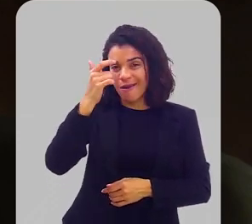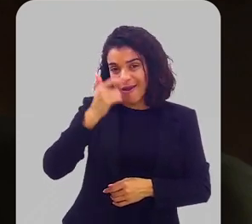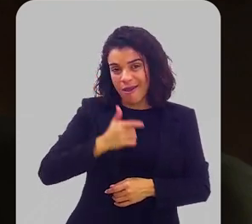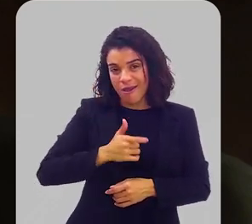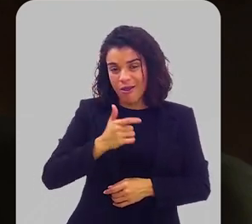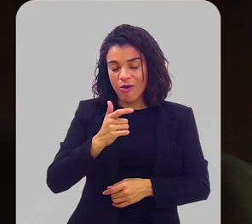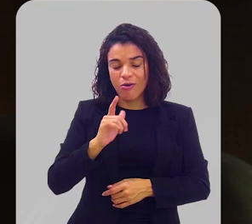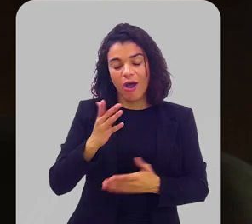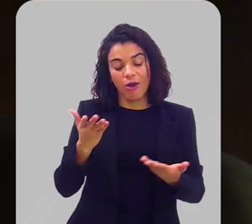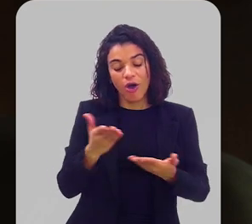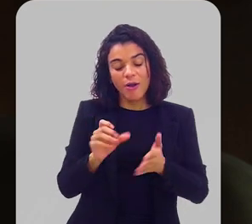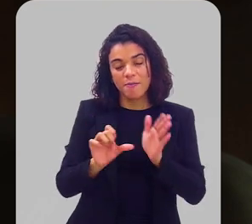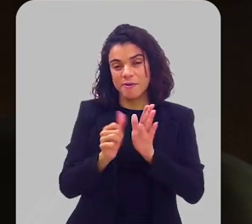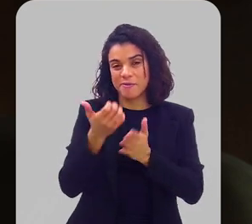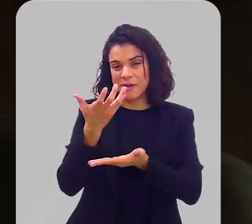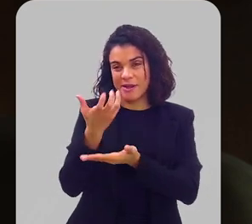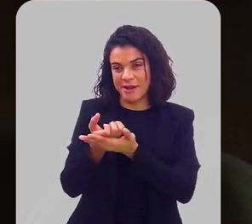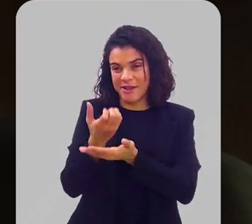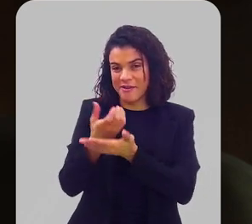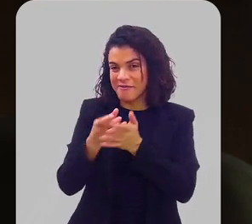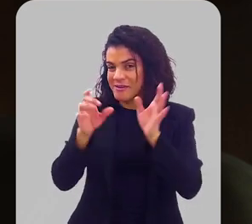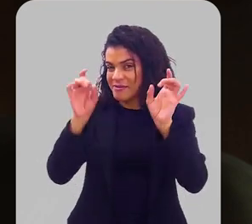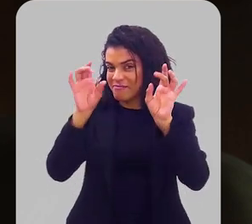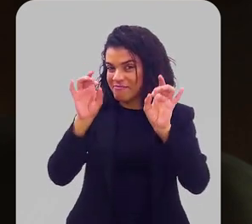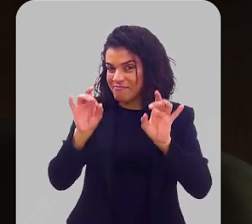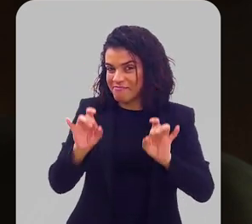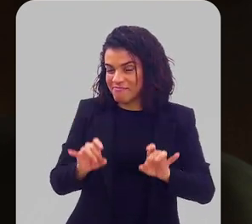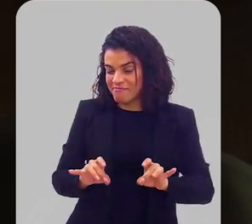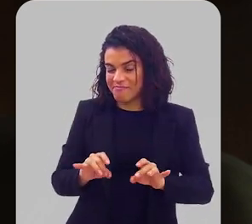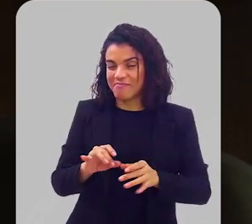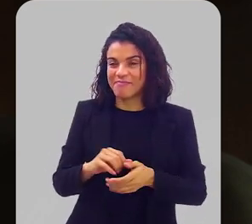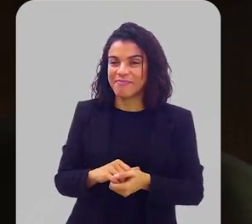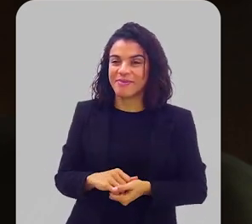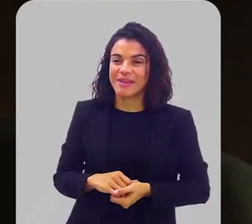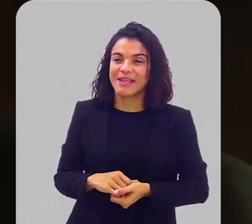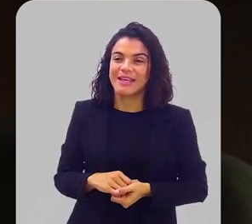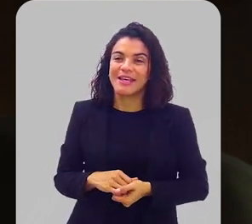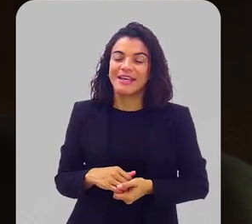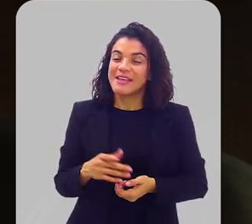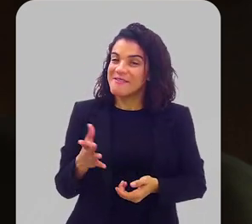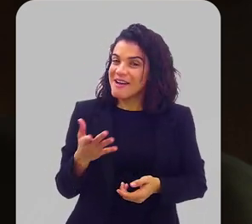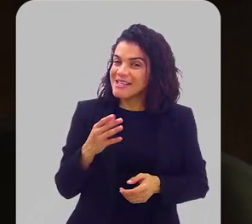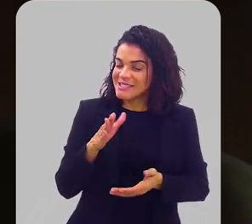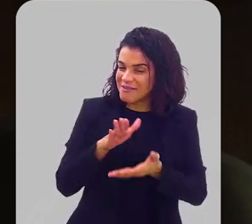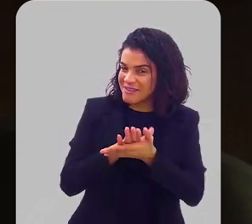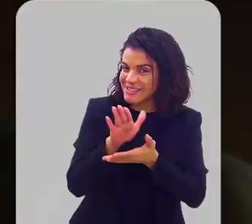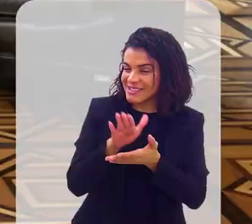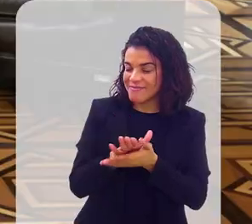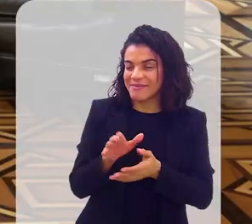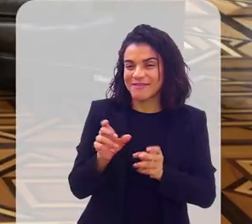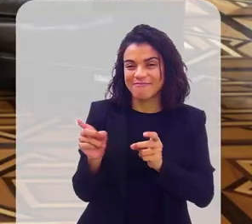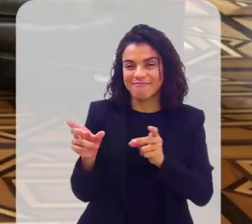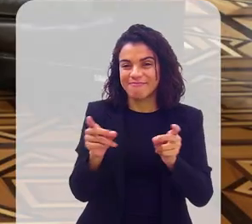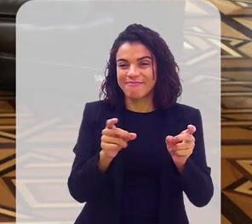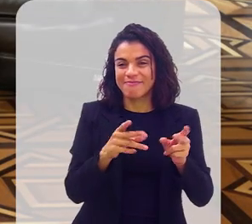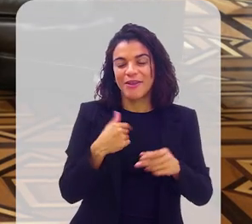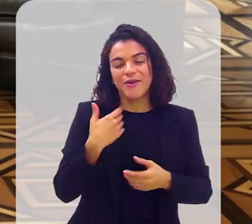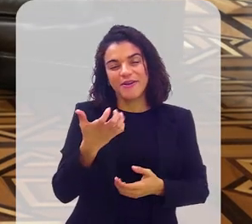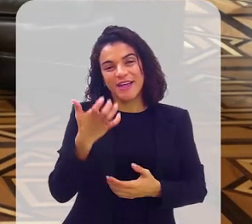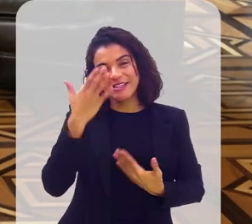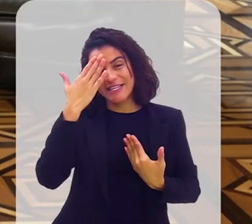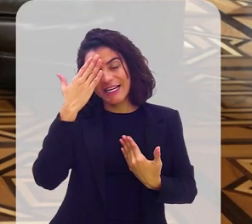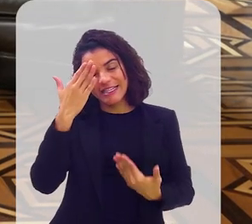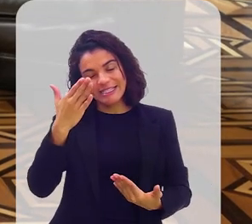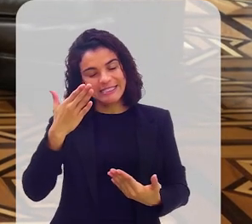fazendo a primeira gravação inédita dele e aí vai ser um breve lançamento. Coisa linda. Eu quero te